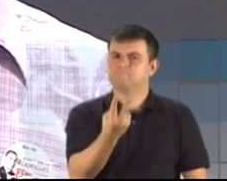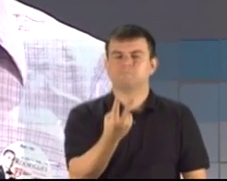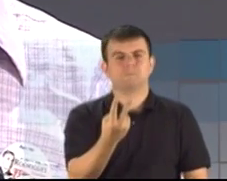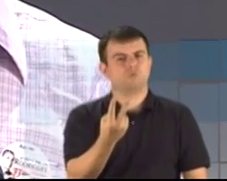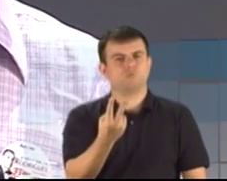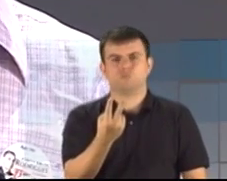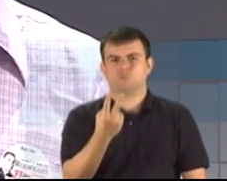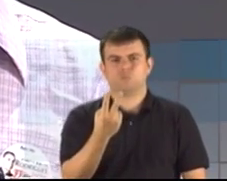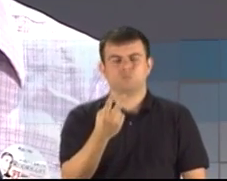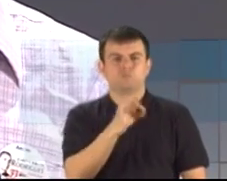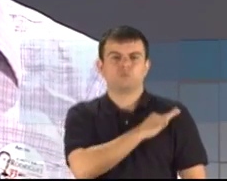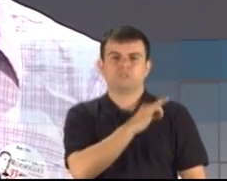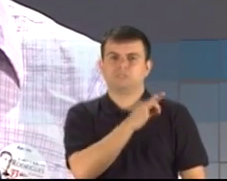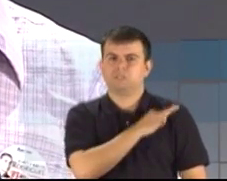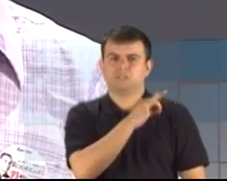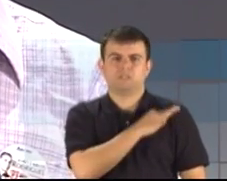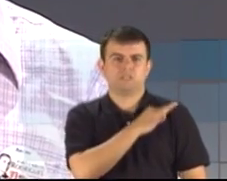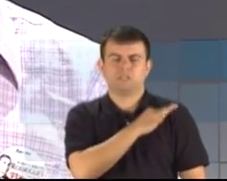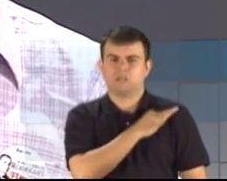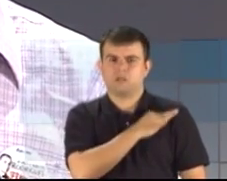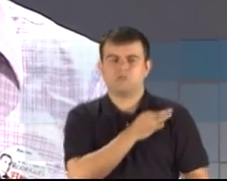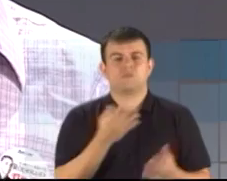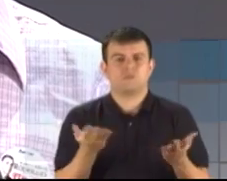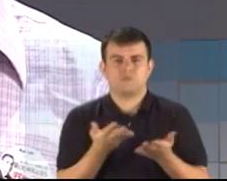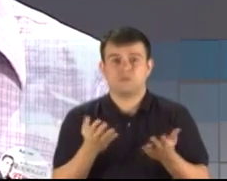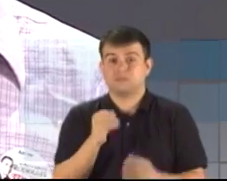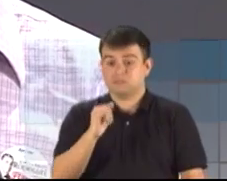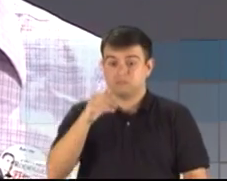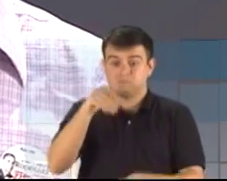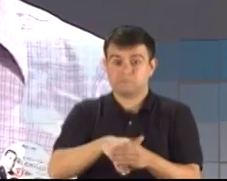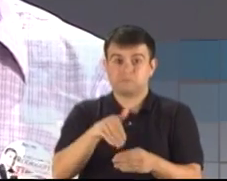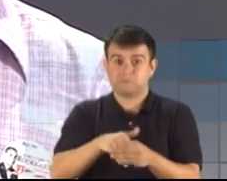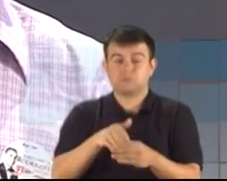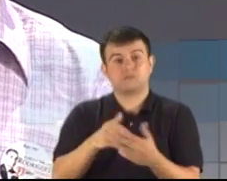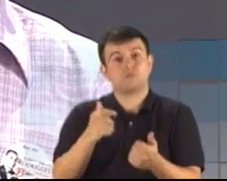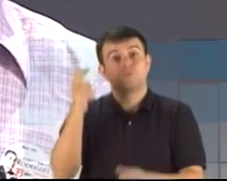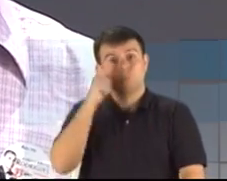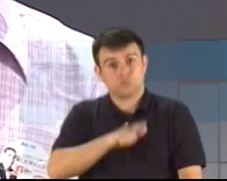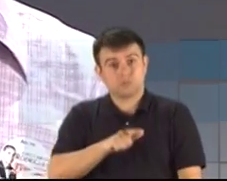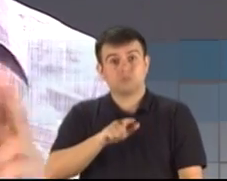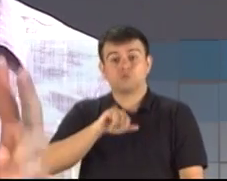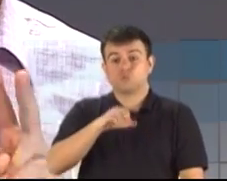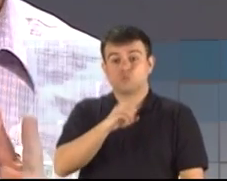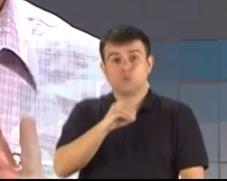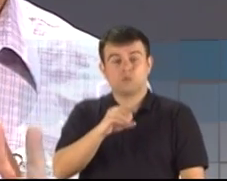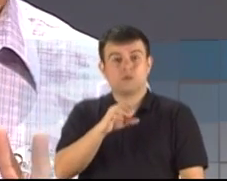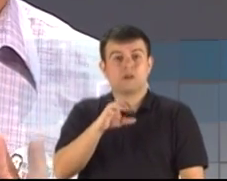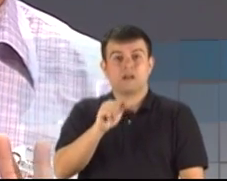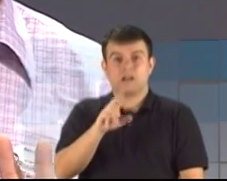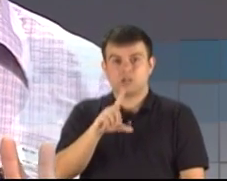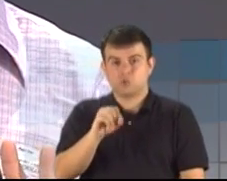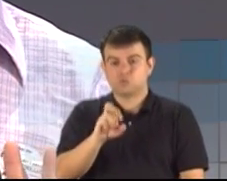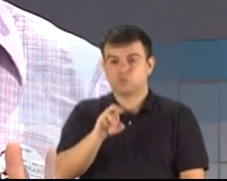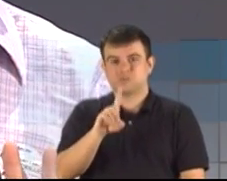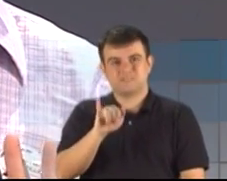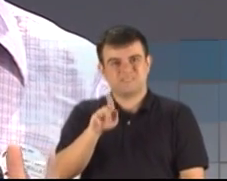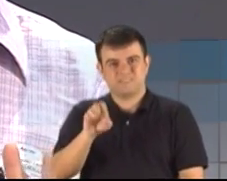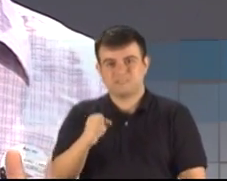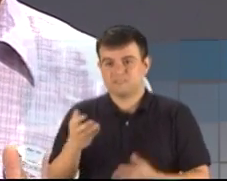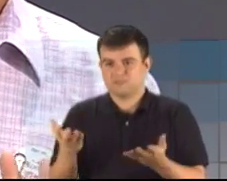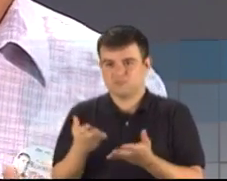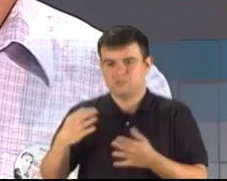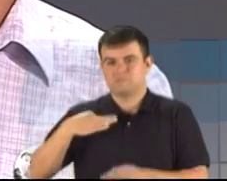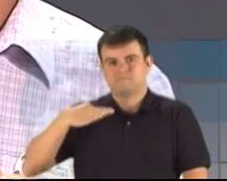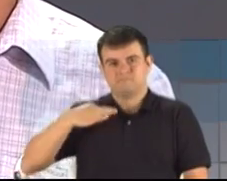elegerem nós, os nossos candidatos, o João Carlos Rodrigues ao governador do Estado. Nós vamos tirar dos 2 mil CCs que hoje tem